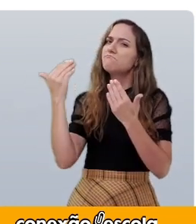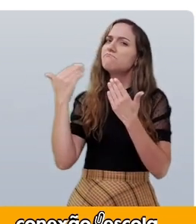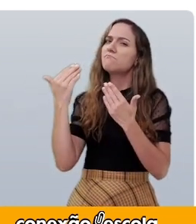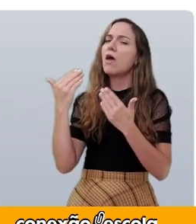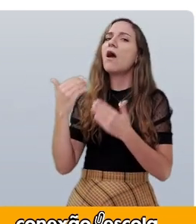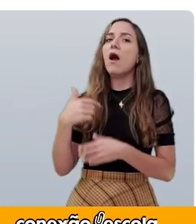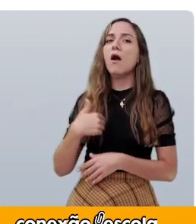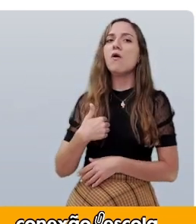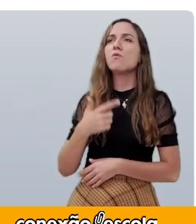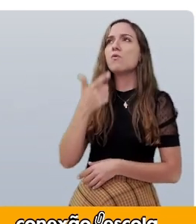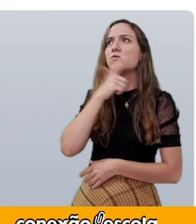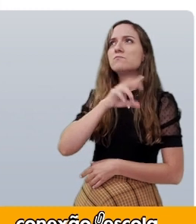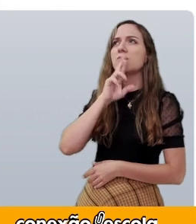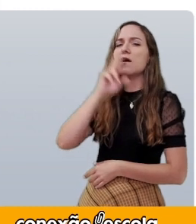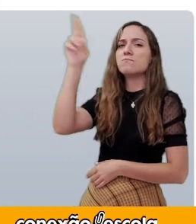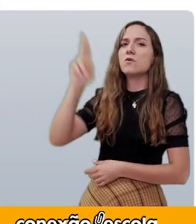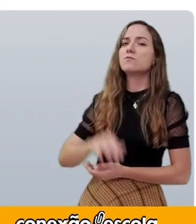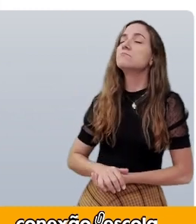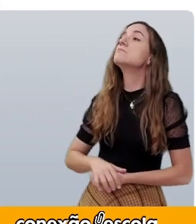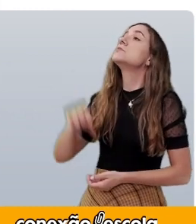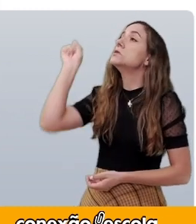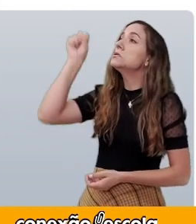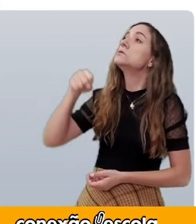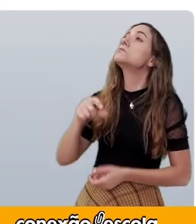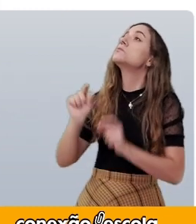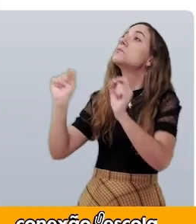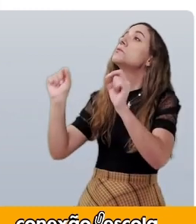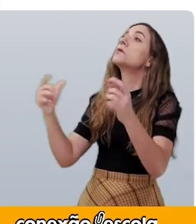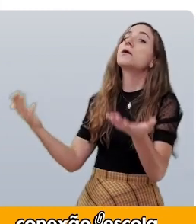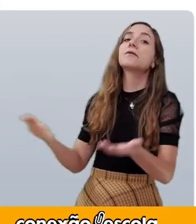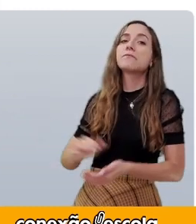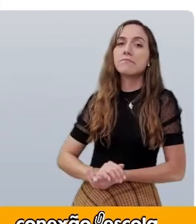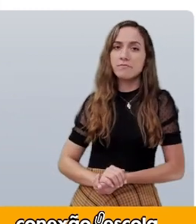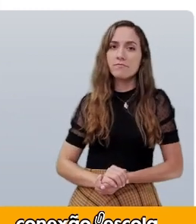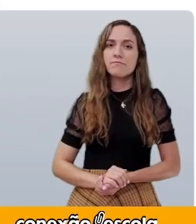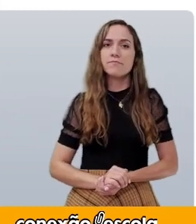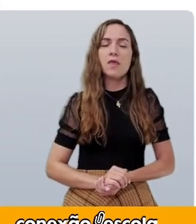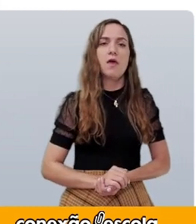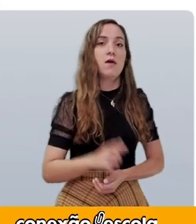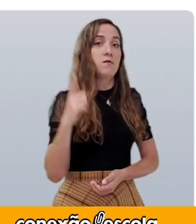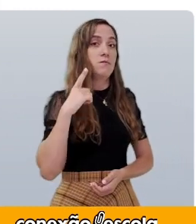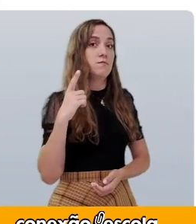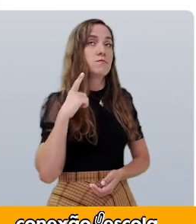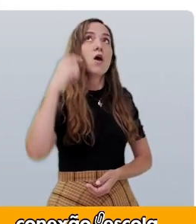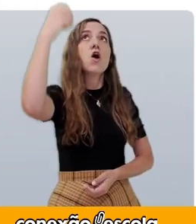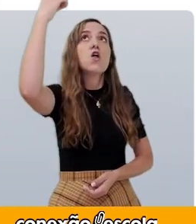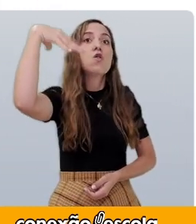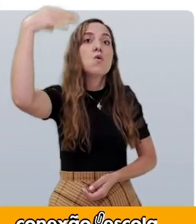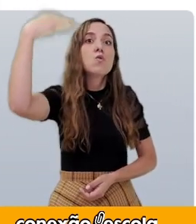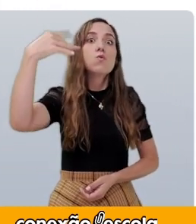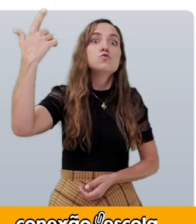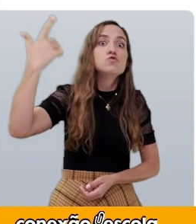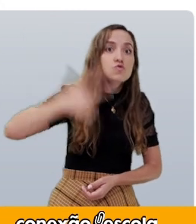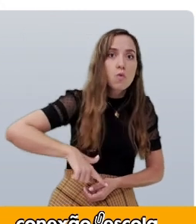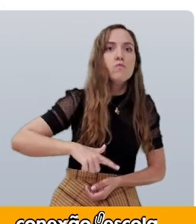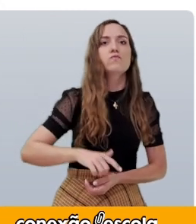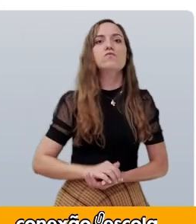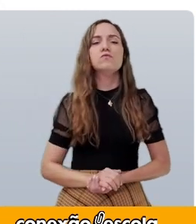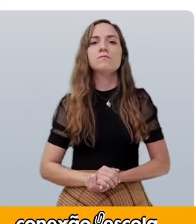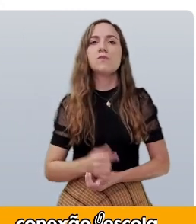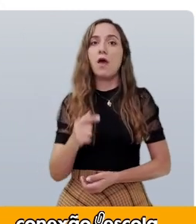dúvidas, Luiz murmurou. Sim. Nesse momento, a luz começou a piscar.